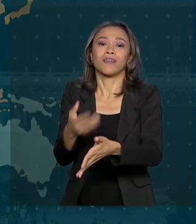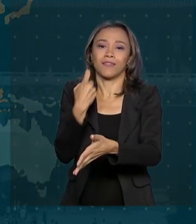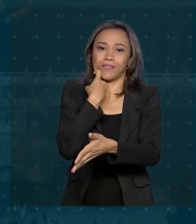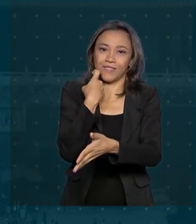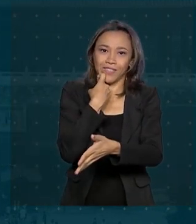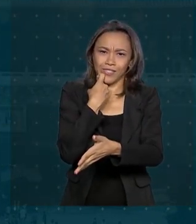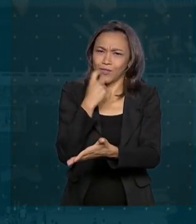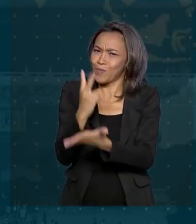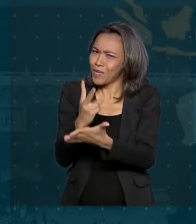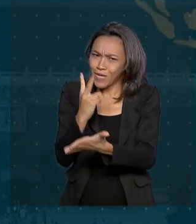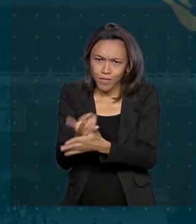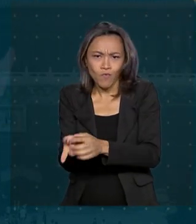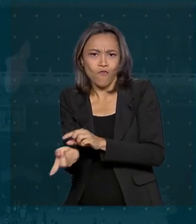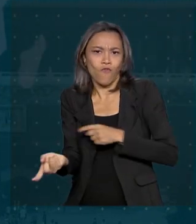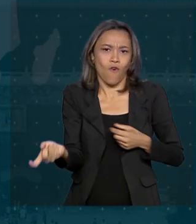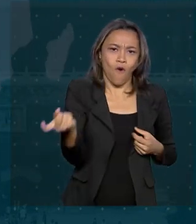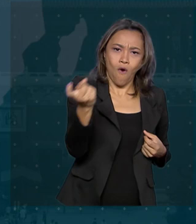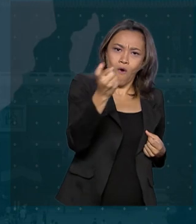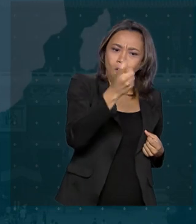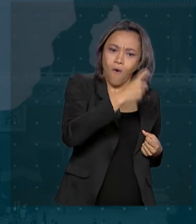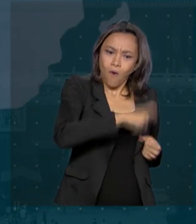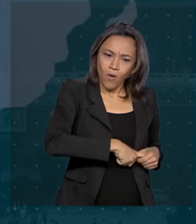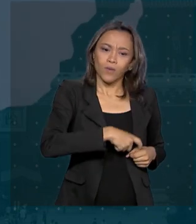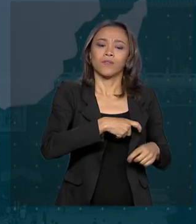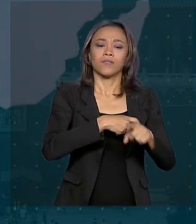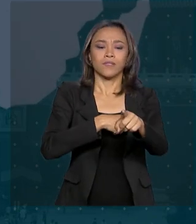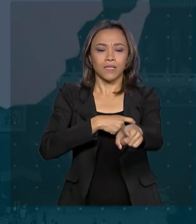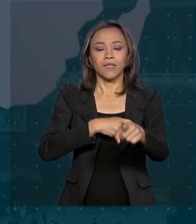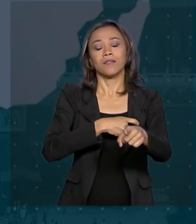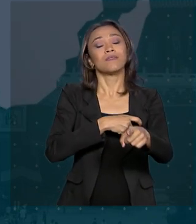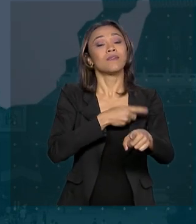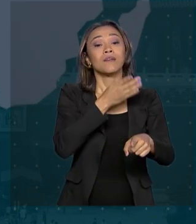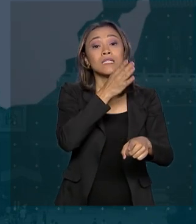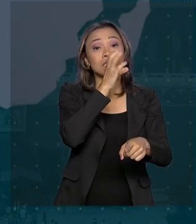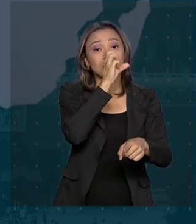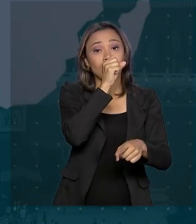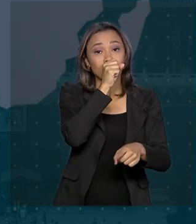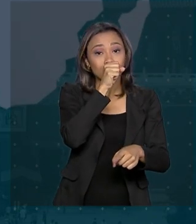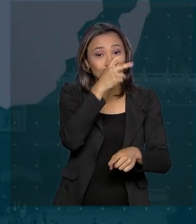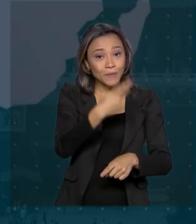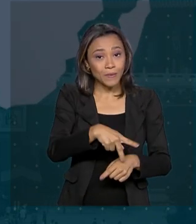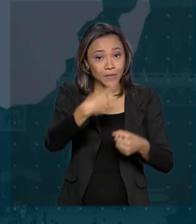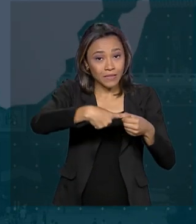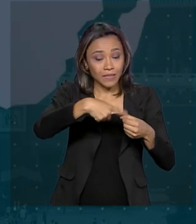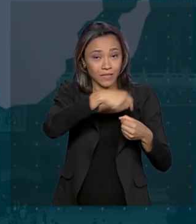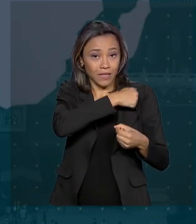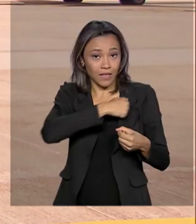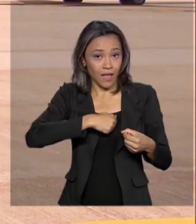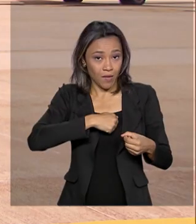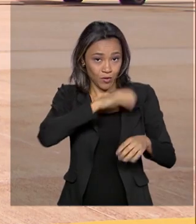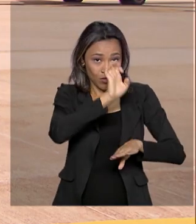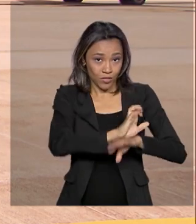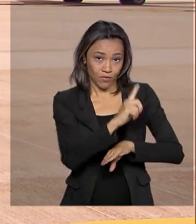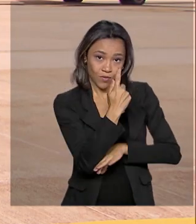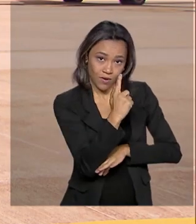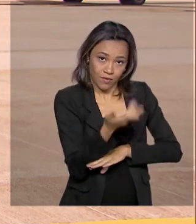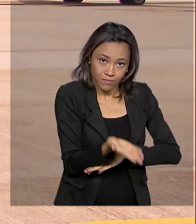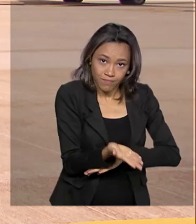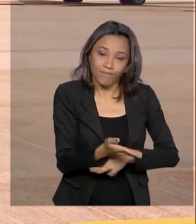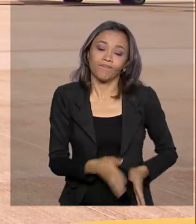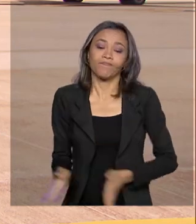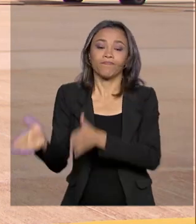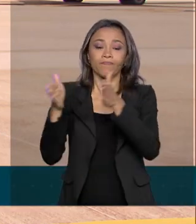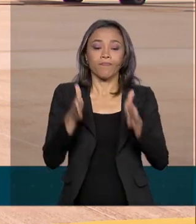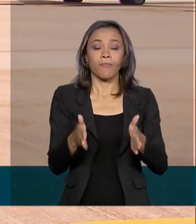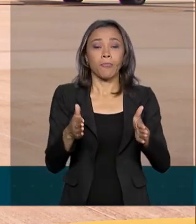e no mesmo dia retornam para o Brasil, com previsão de desembarque no sábado na base aérea de Anápolis, em Goiás. Segundo o Ministério